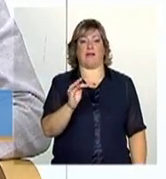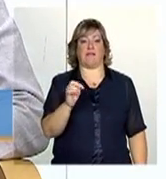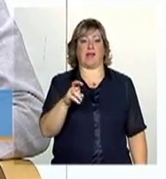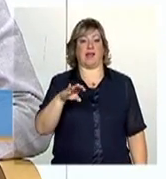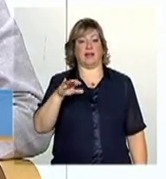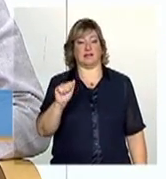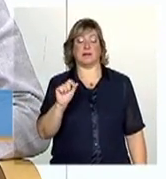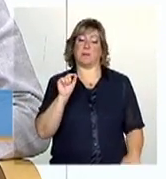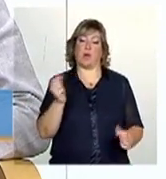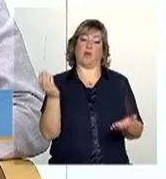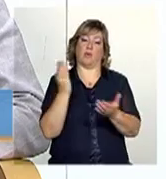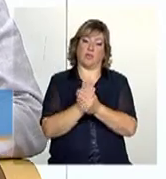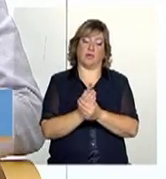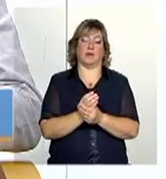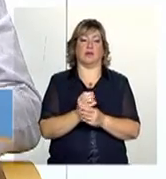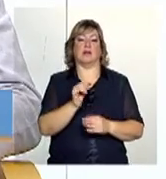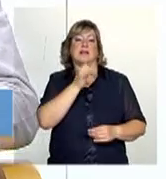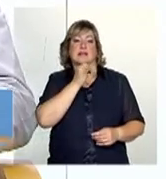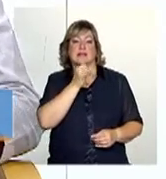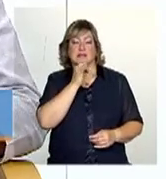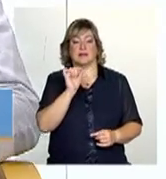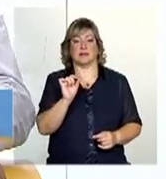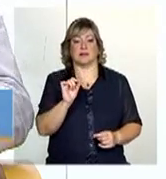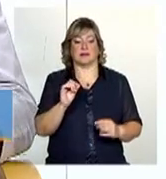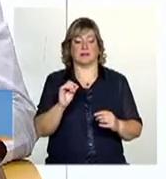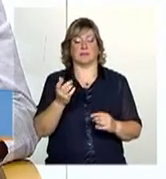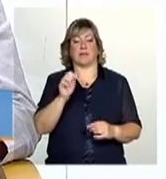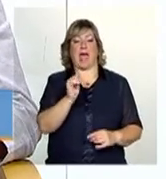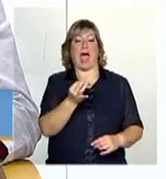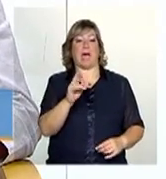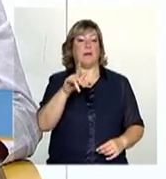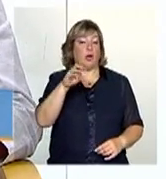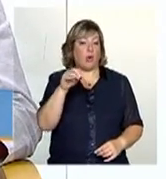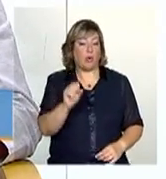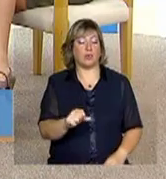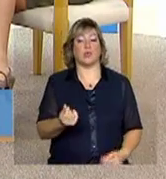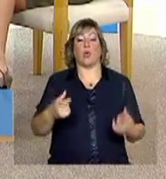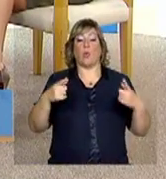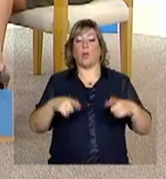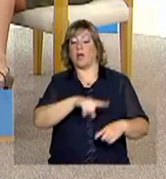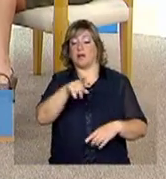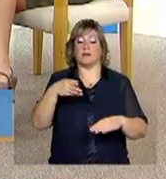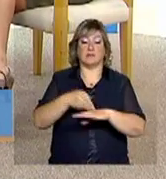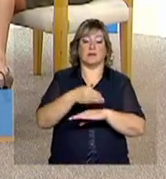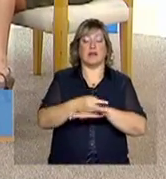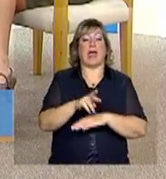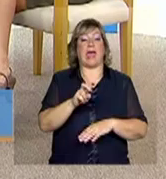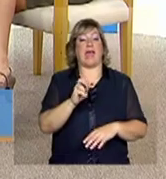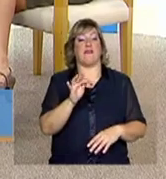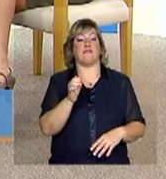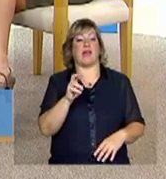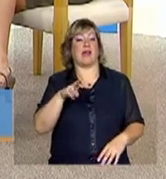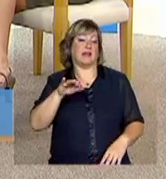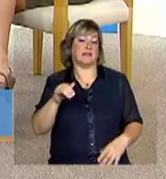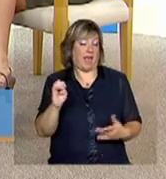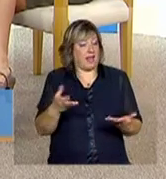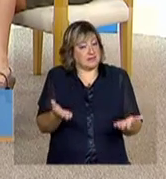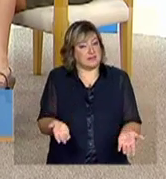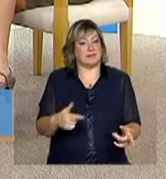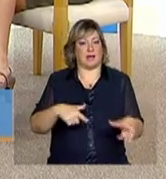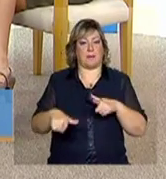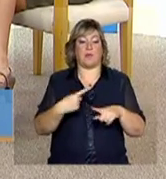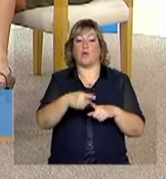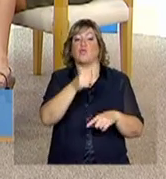cadastradas em abrigos, enfim, em locais que elas frequentem como um endereço de referência. É assim que a gente trabalha,